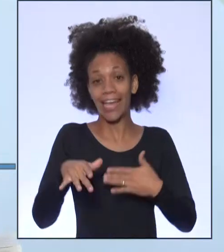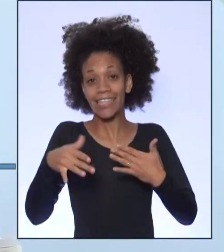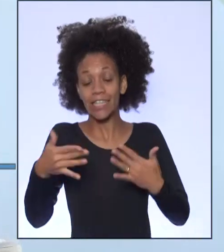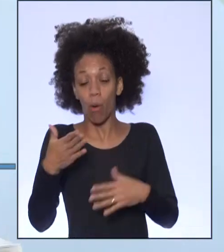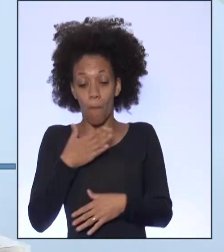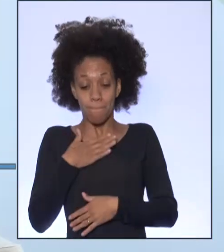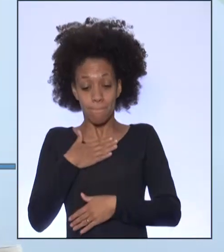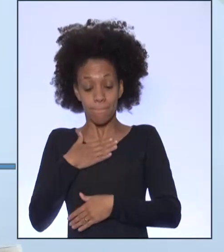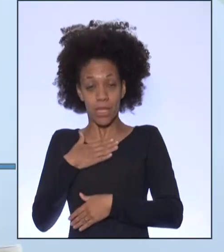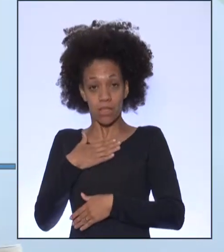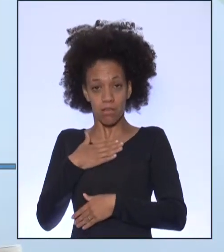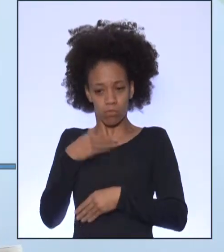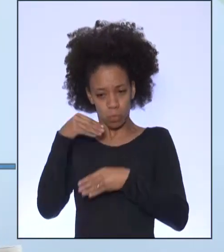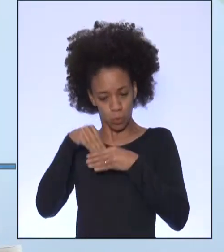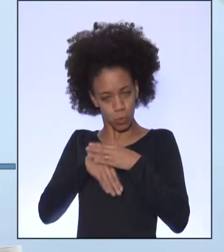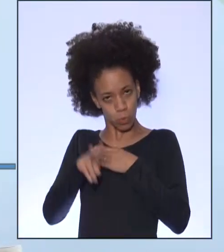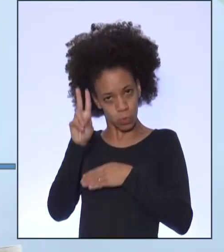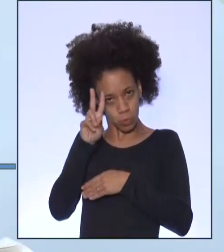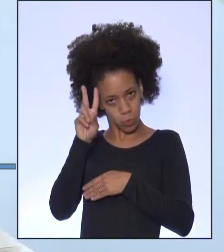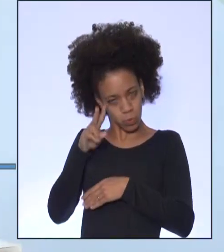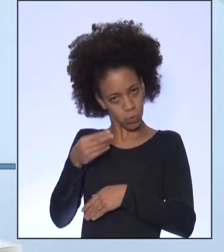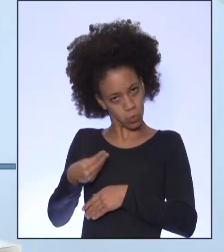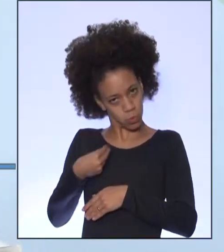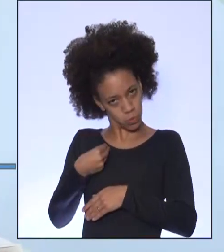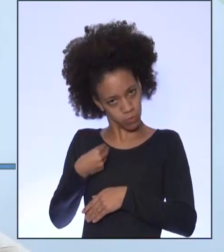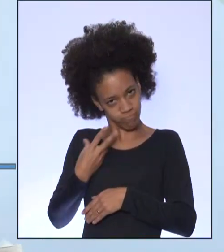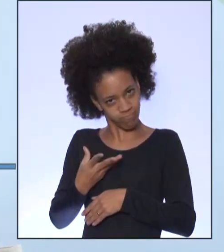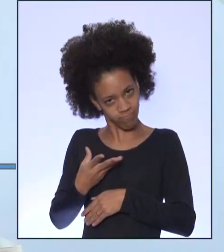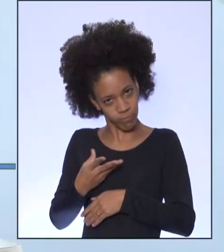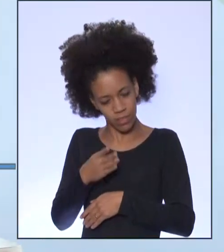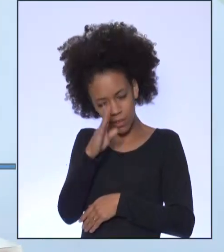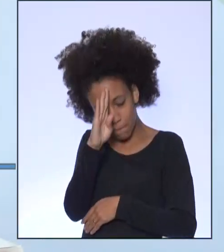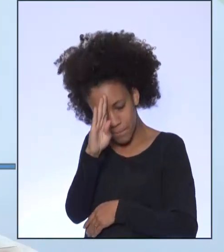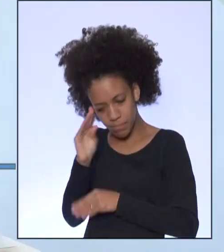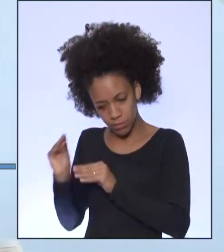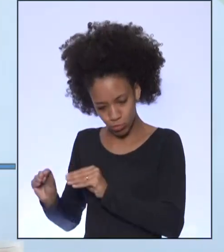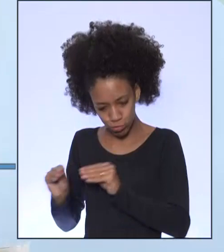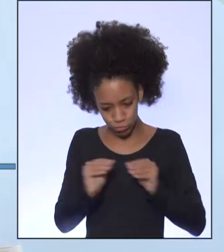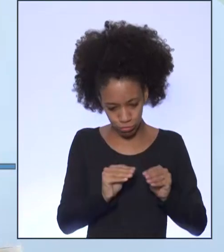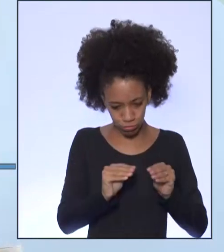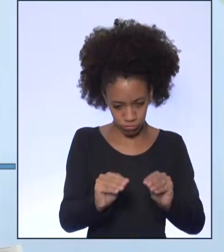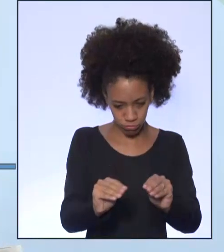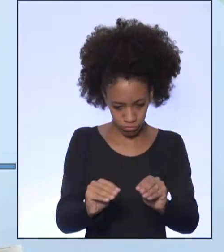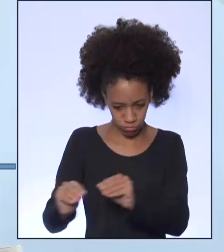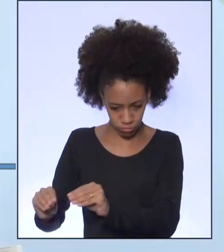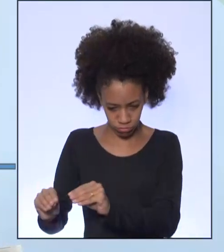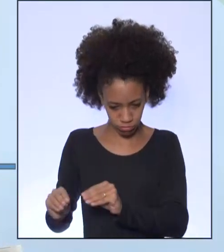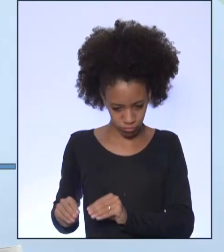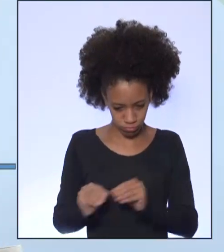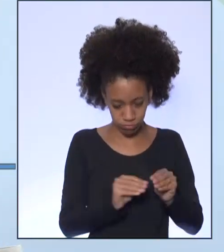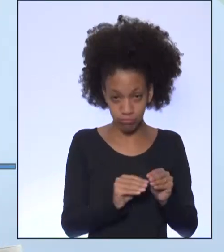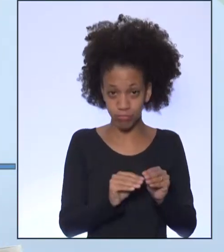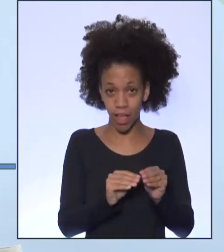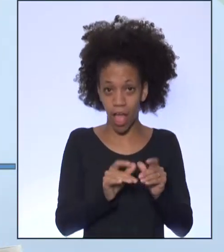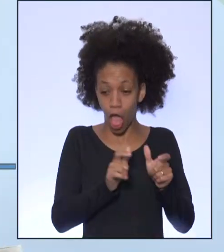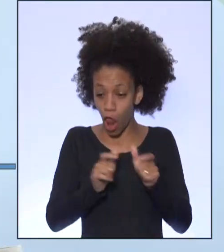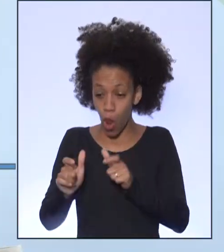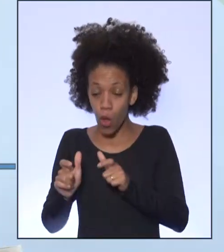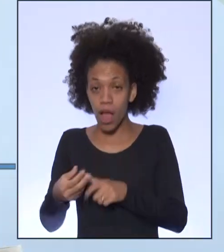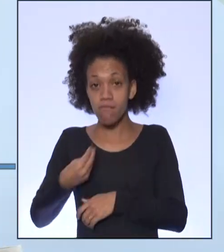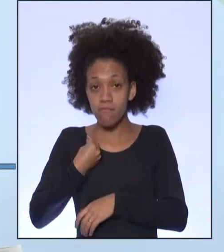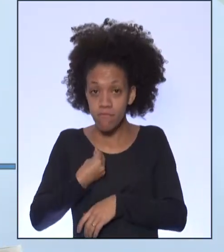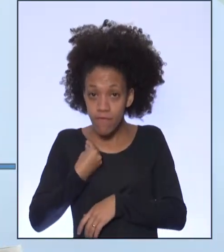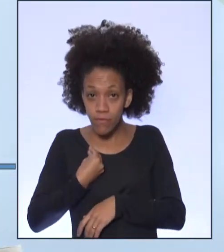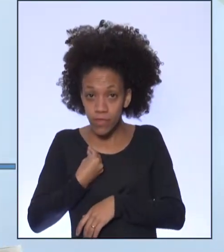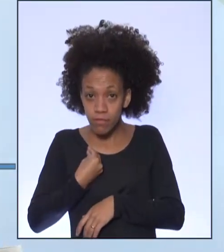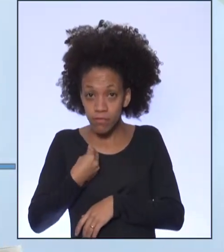são os meus principais deslocamentos, os principais lugares onde eu já vivi e